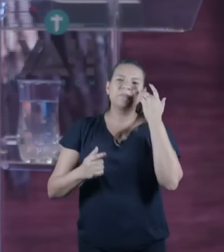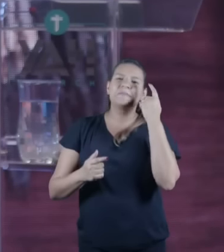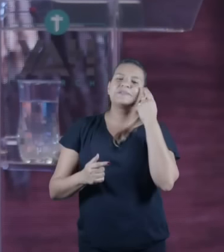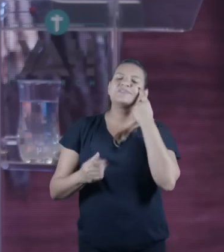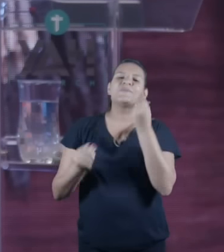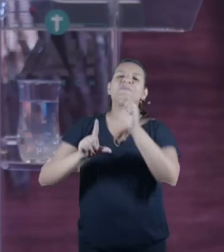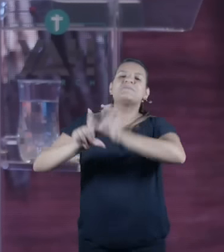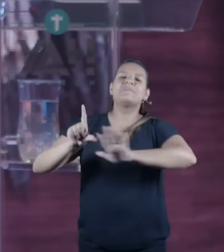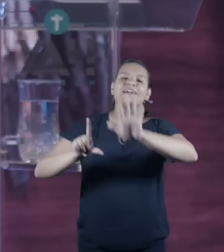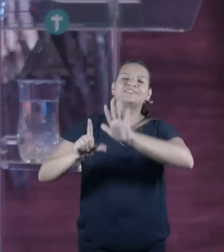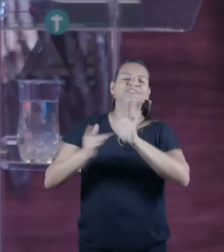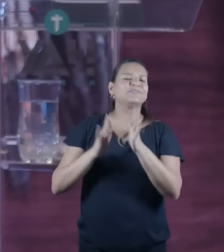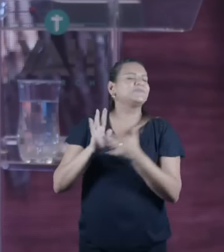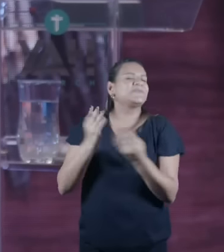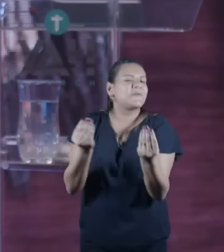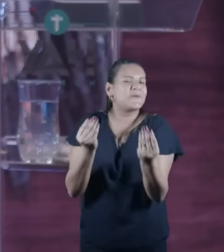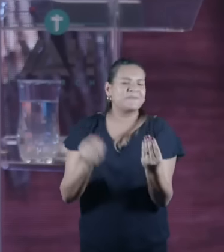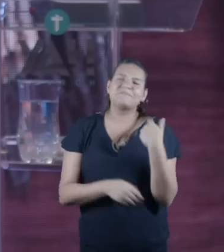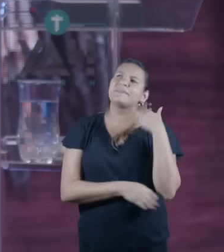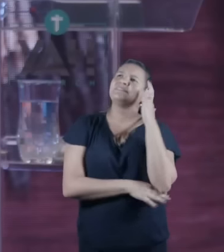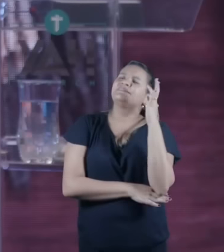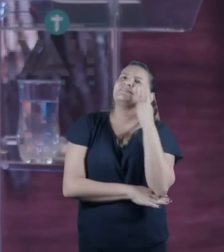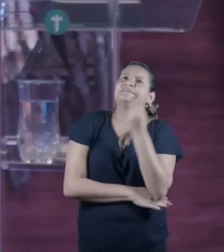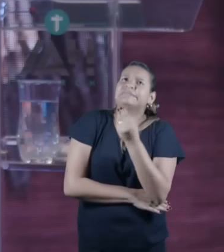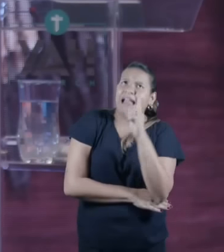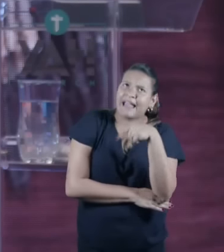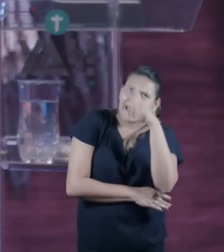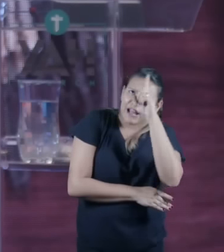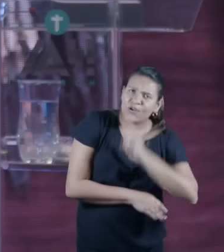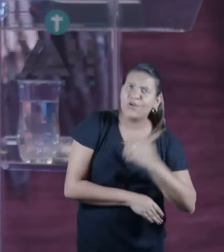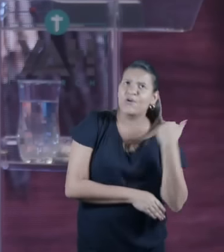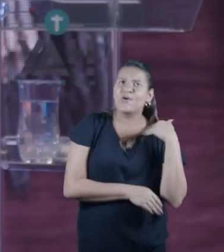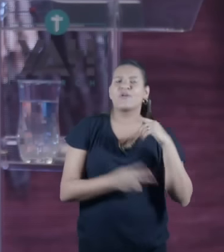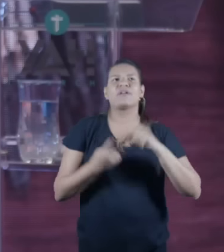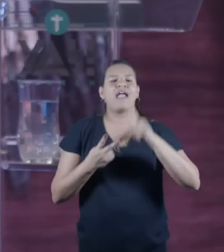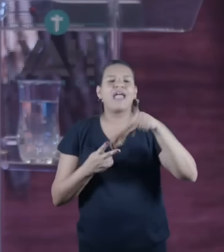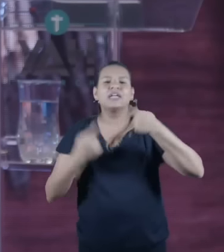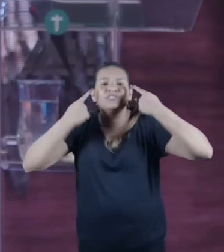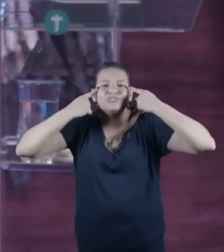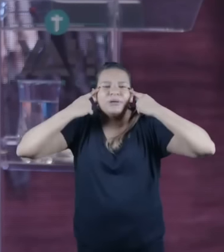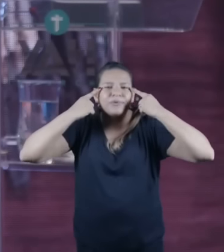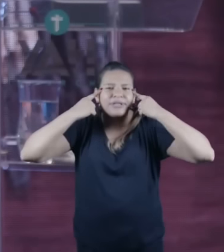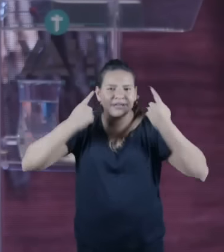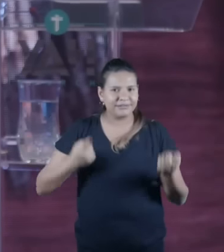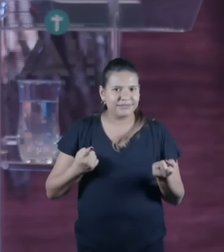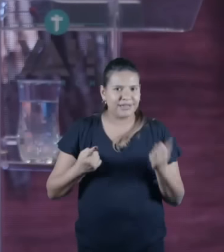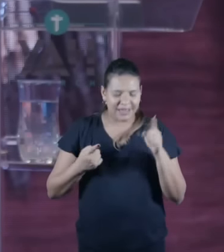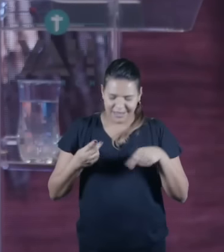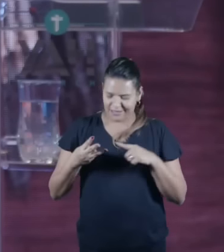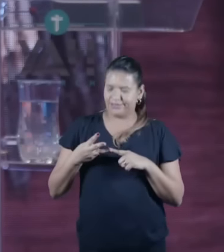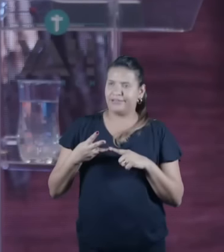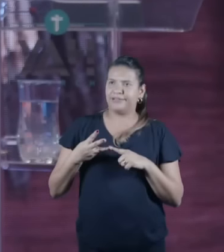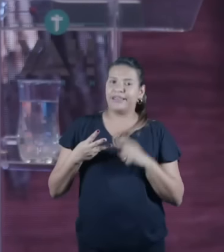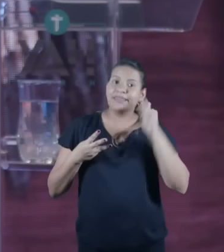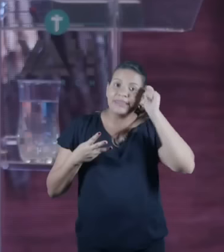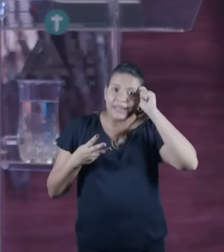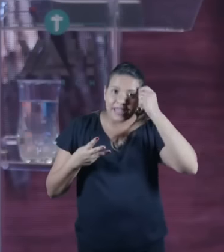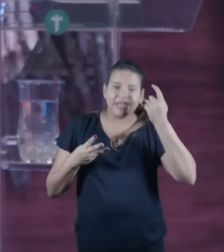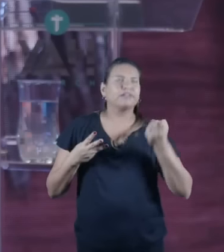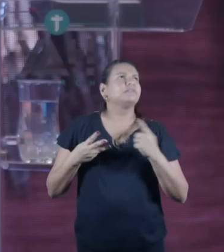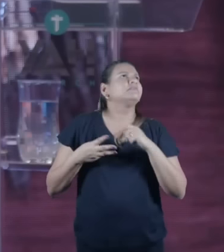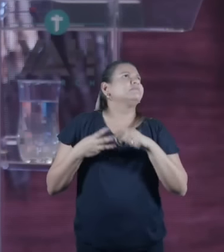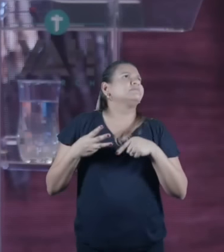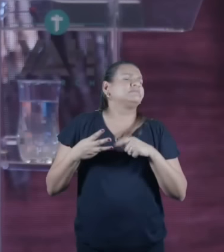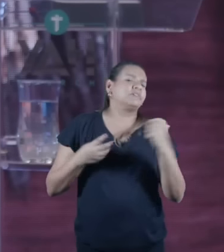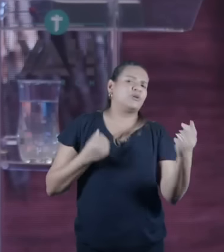olhos puxados tem representações de Jesus negro da igreja etíope tem representações de